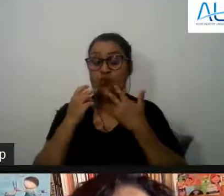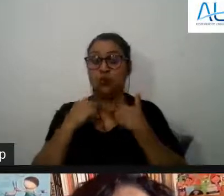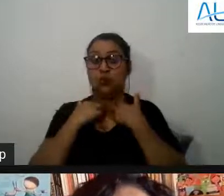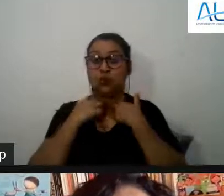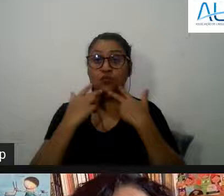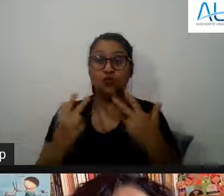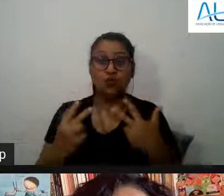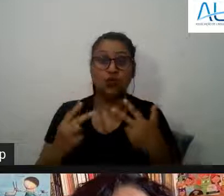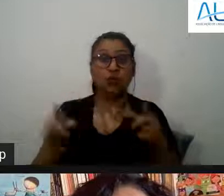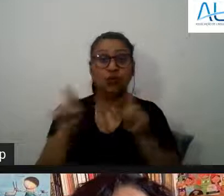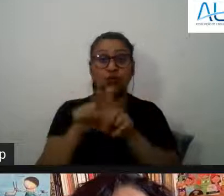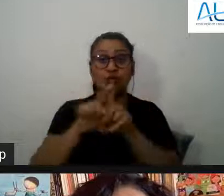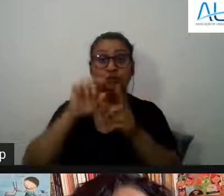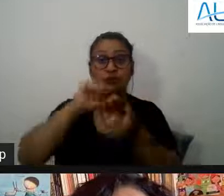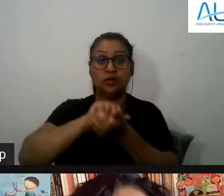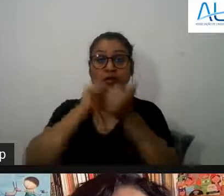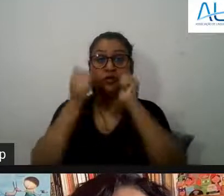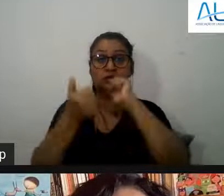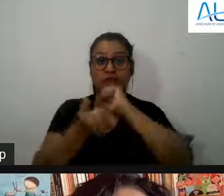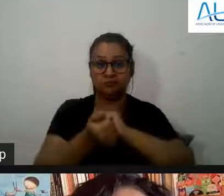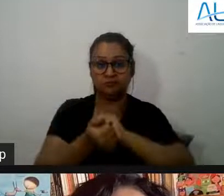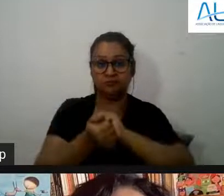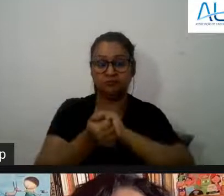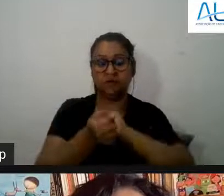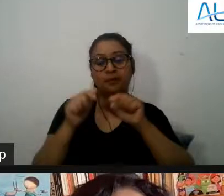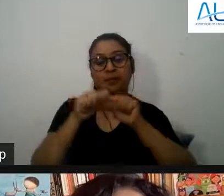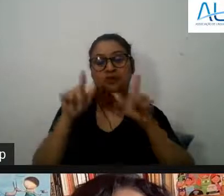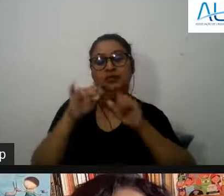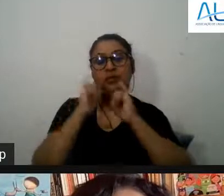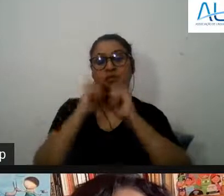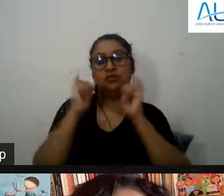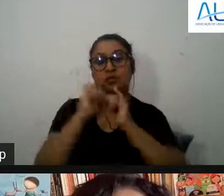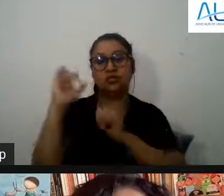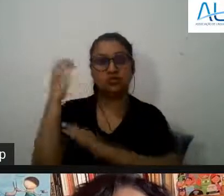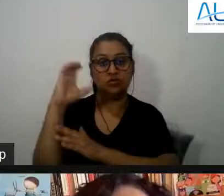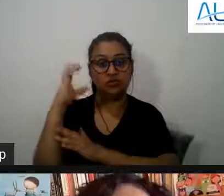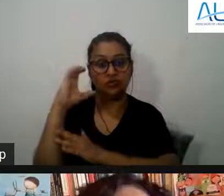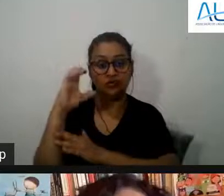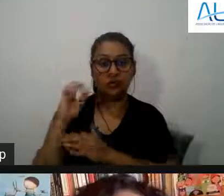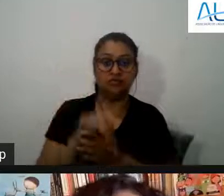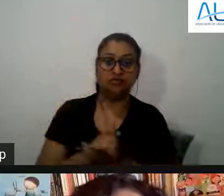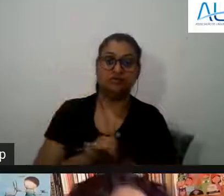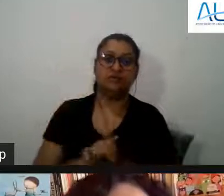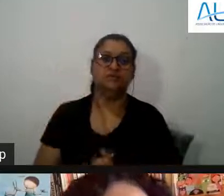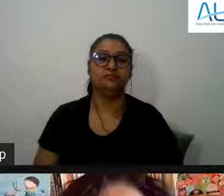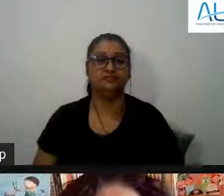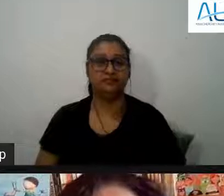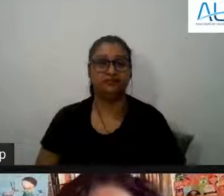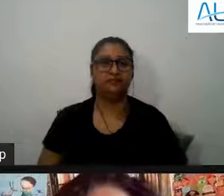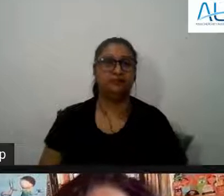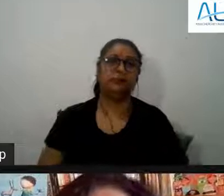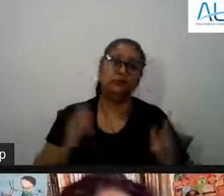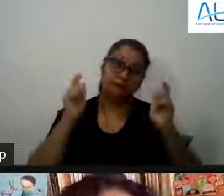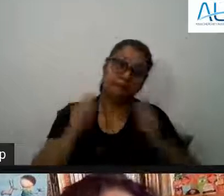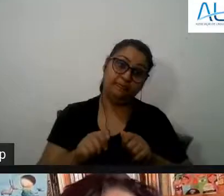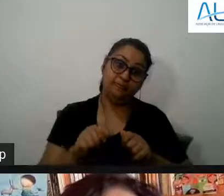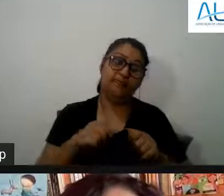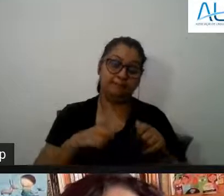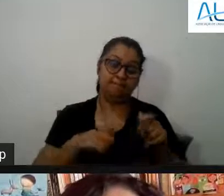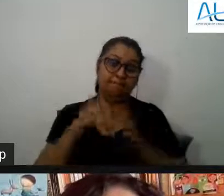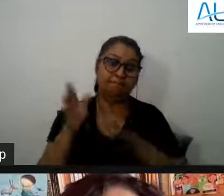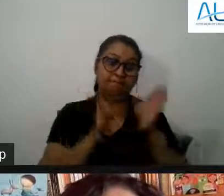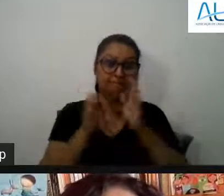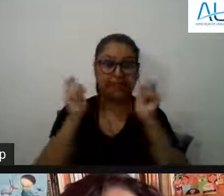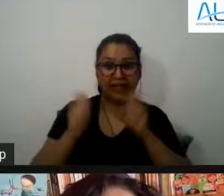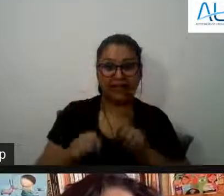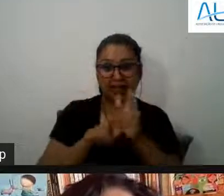adaptação do suporte e não tanto a questão da divulgação científica mas nada como obviamente outra pista para continuar a